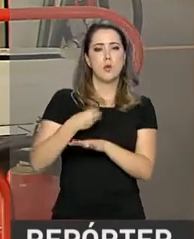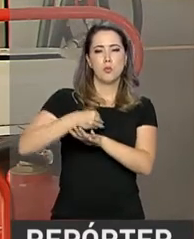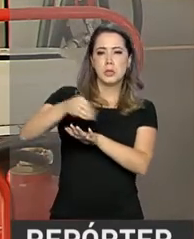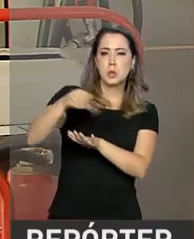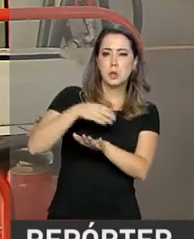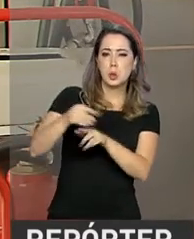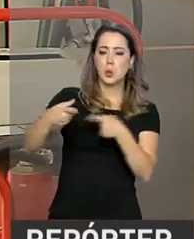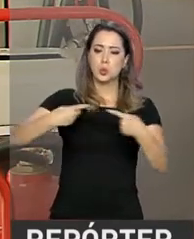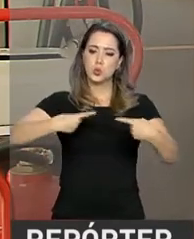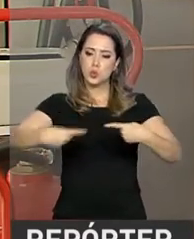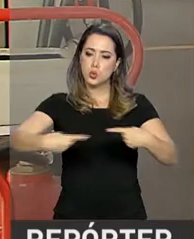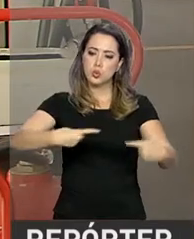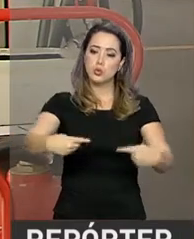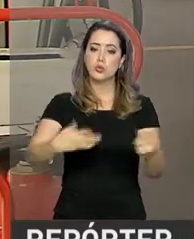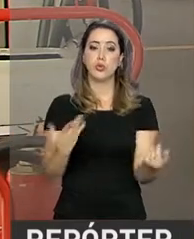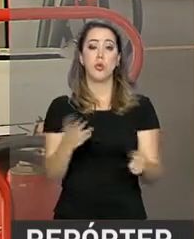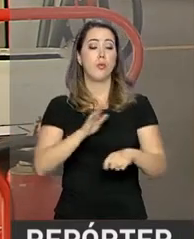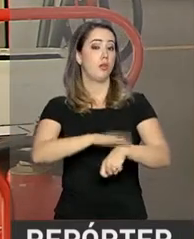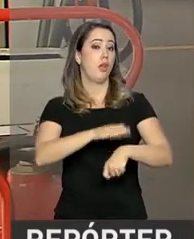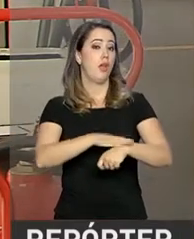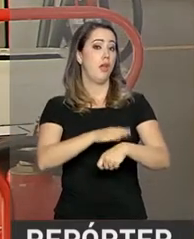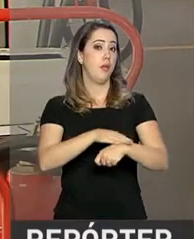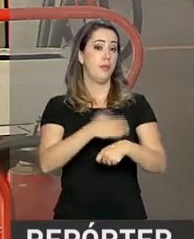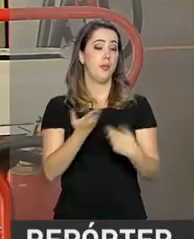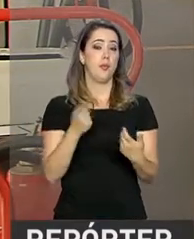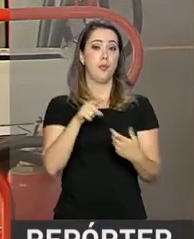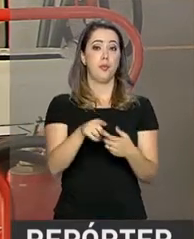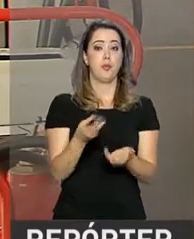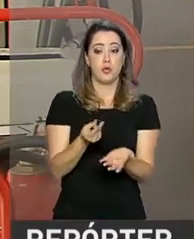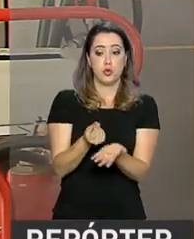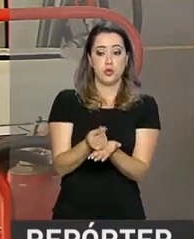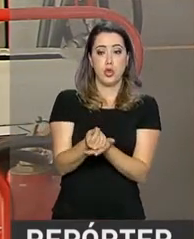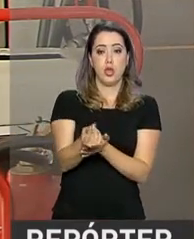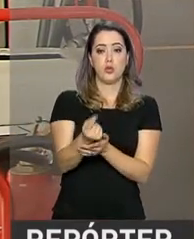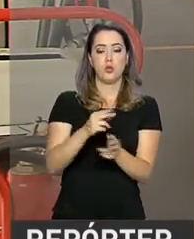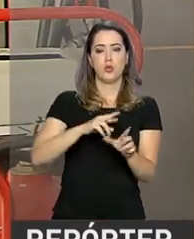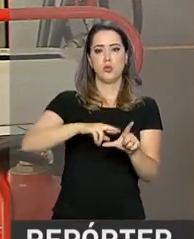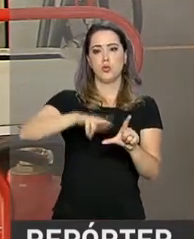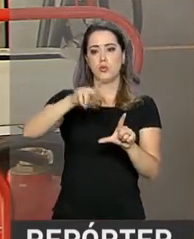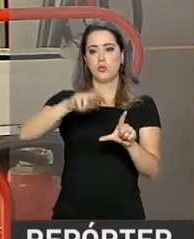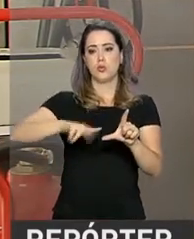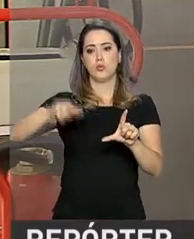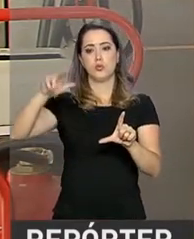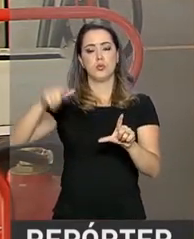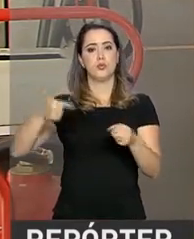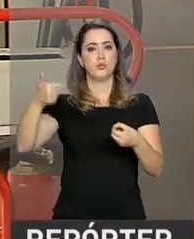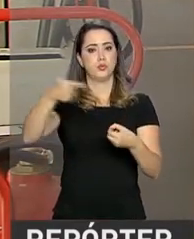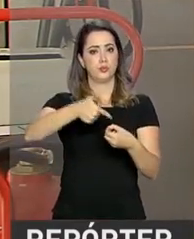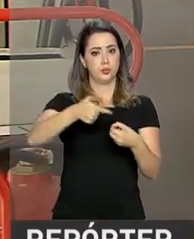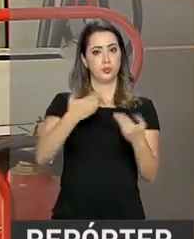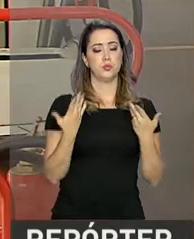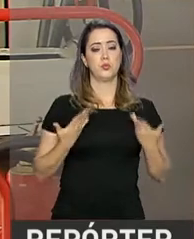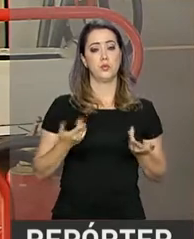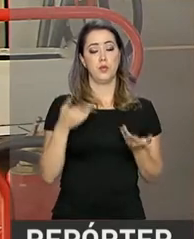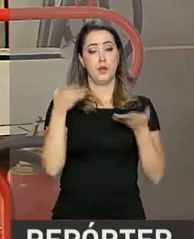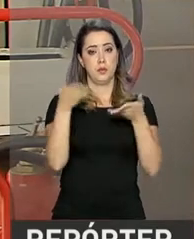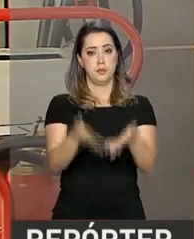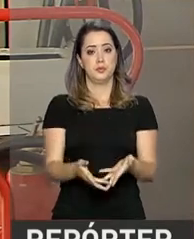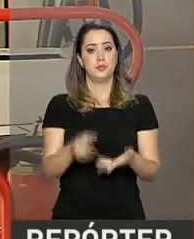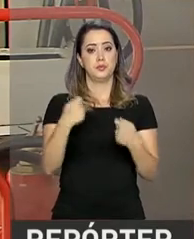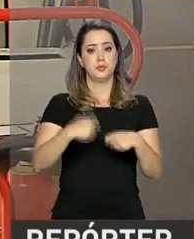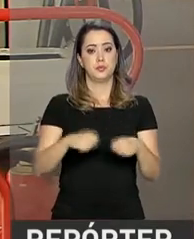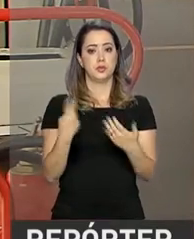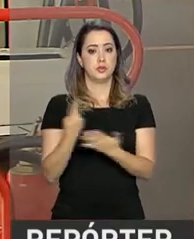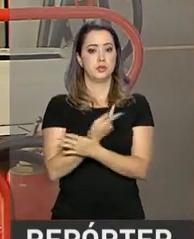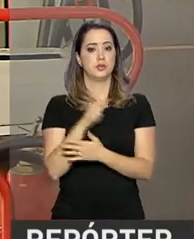sobre o período mínimo para o repasse ao consumidor dos reajustes dos preços dos combustíveis. A participação deve